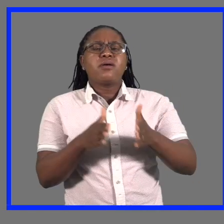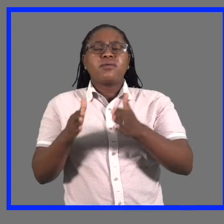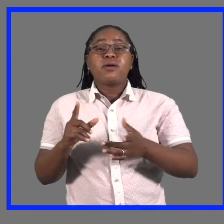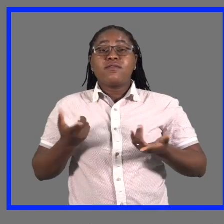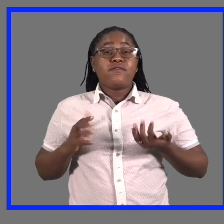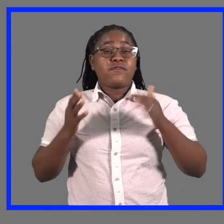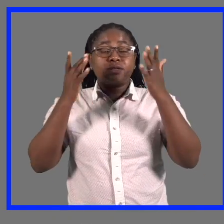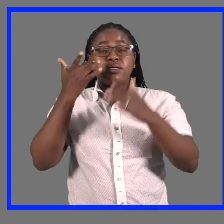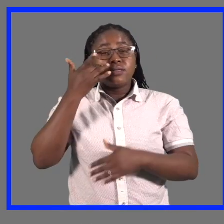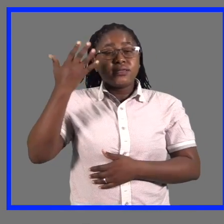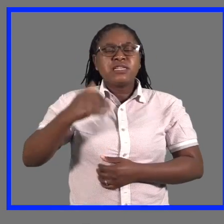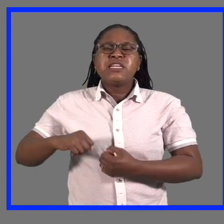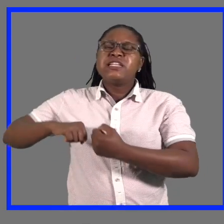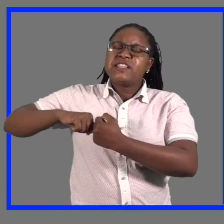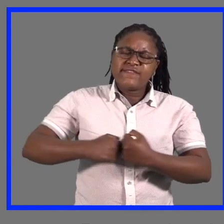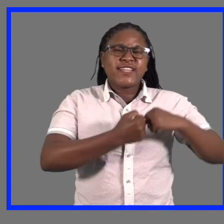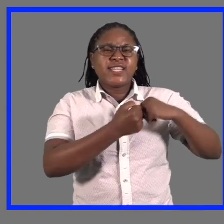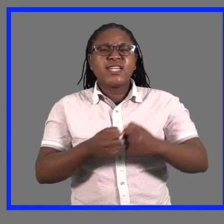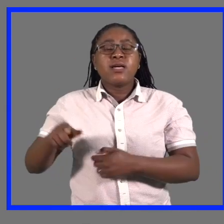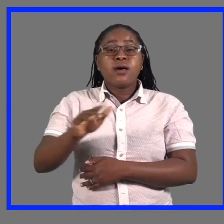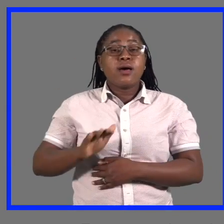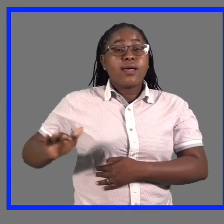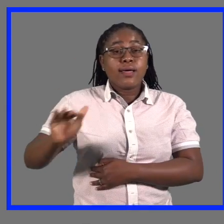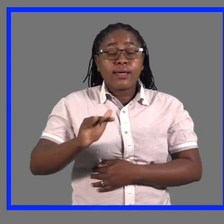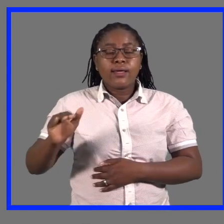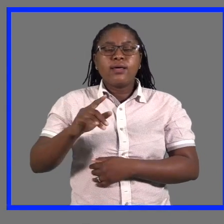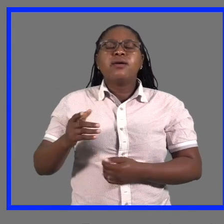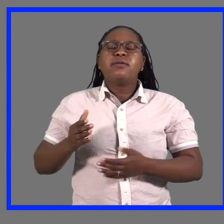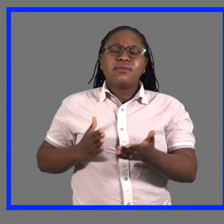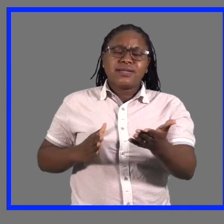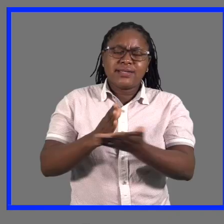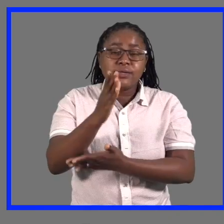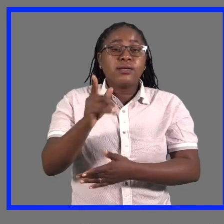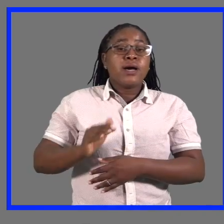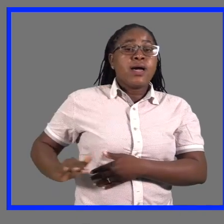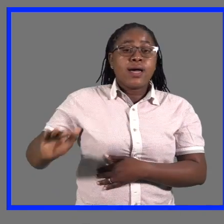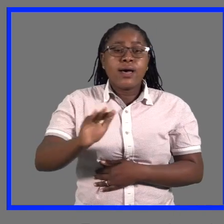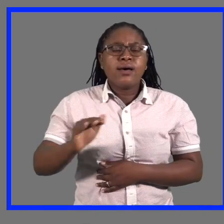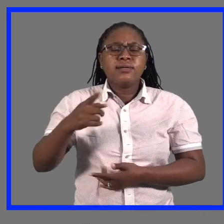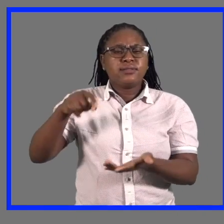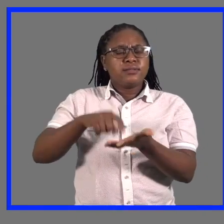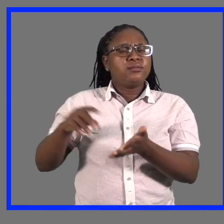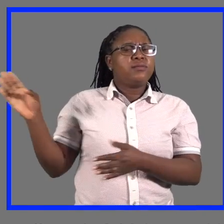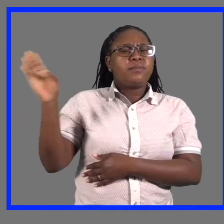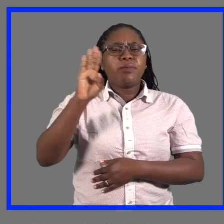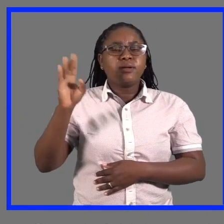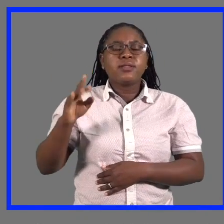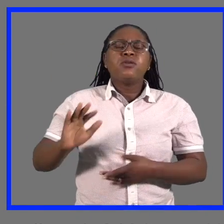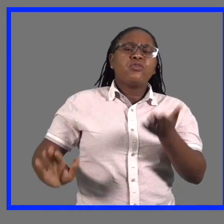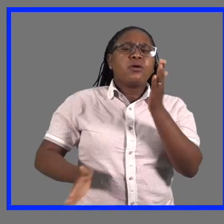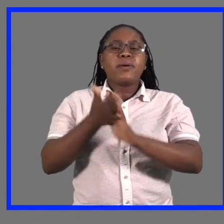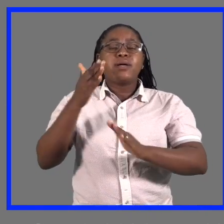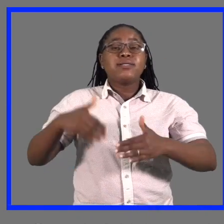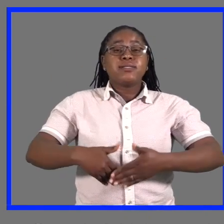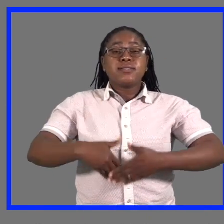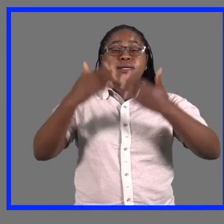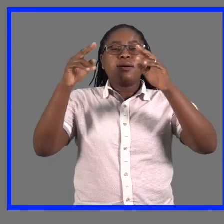Pessoas vivendo com albinismo desafiam a sociedade a observar os direitos desta camada social. O apelo